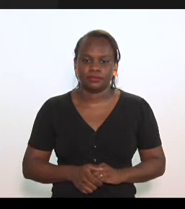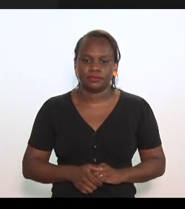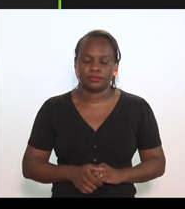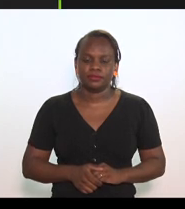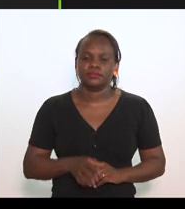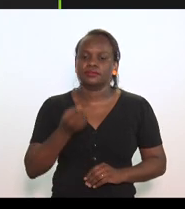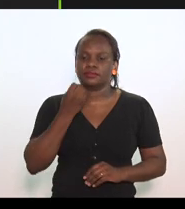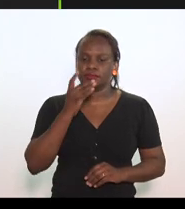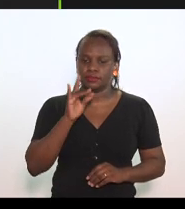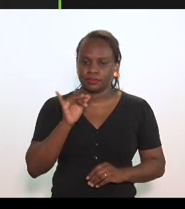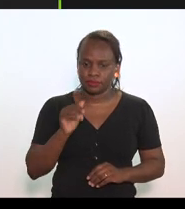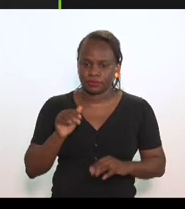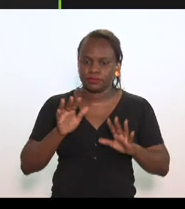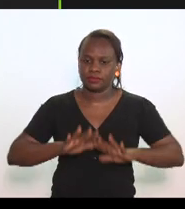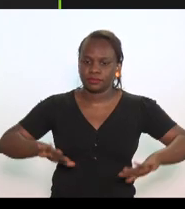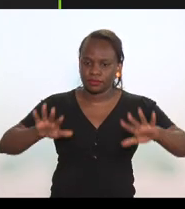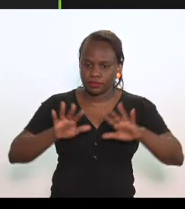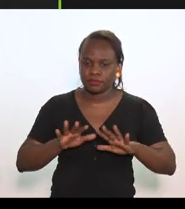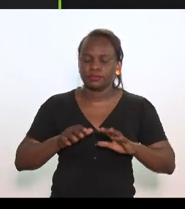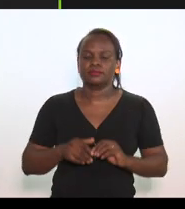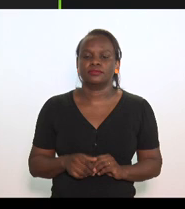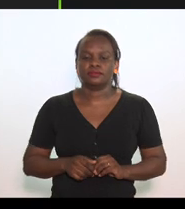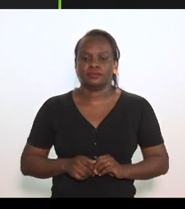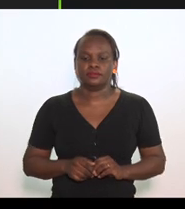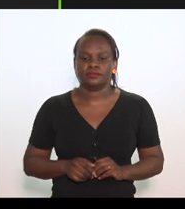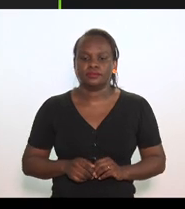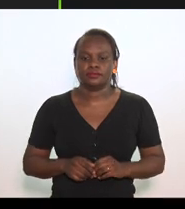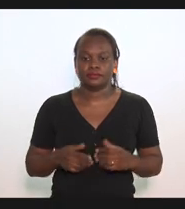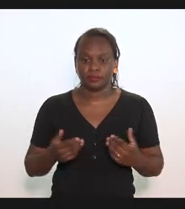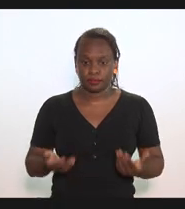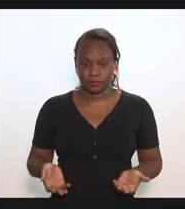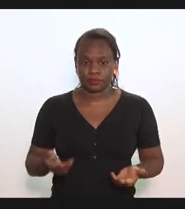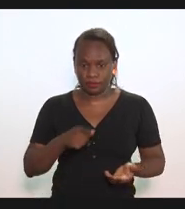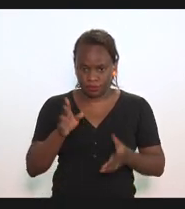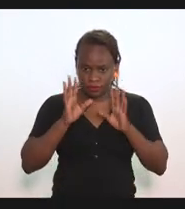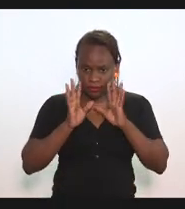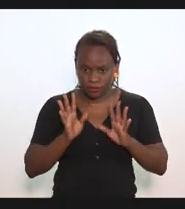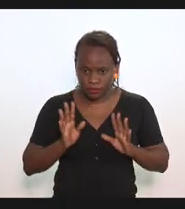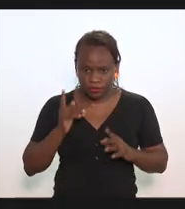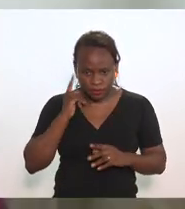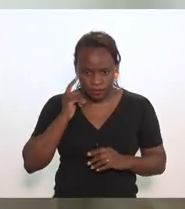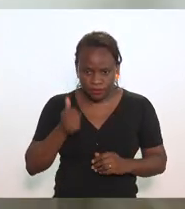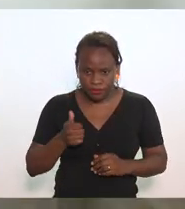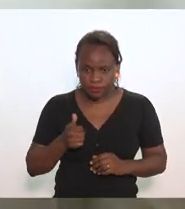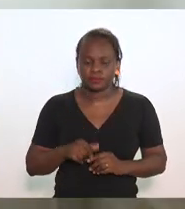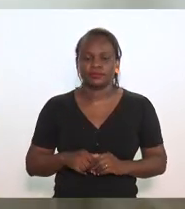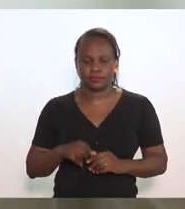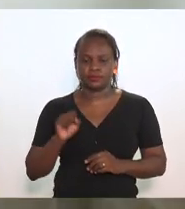Bom dia, senhor deputado. Bom dia a todos. Vocês me escutam bem? Sim.